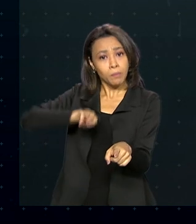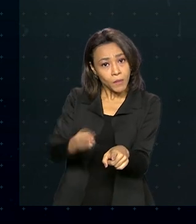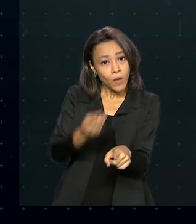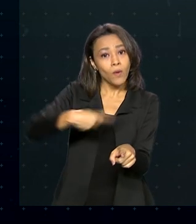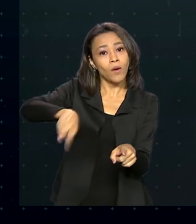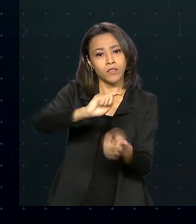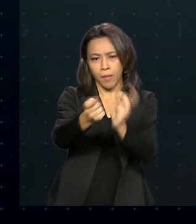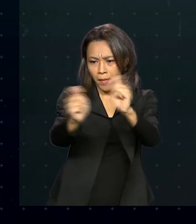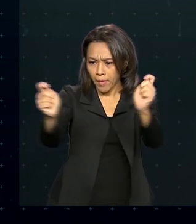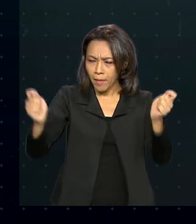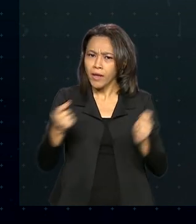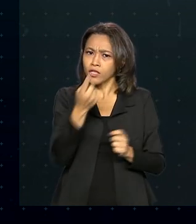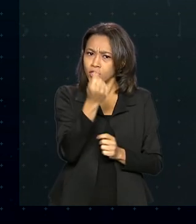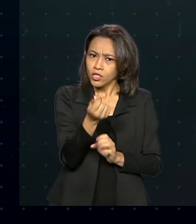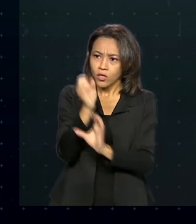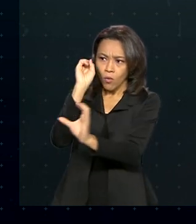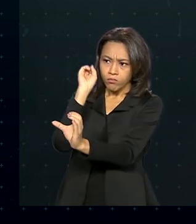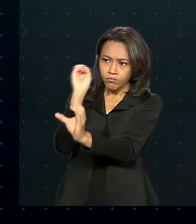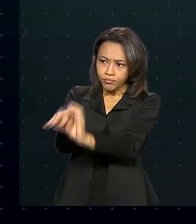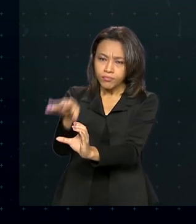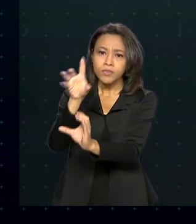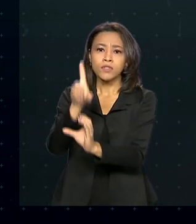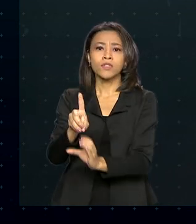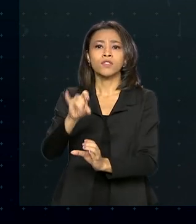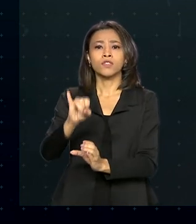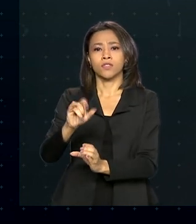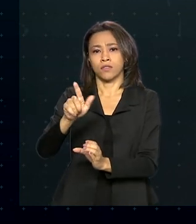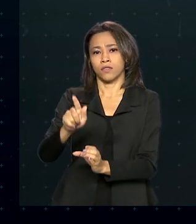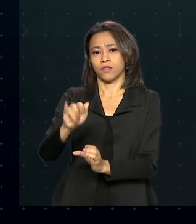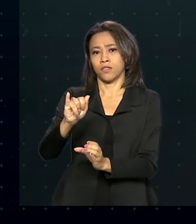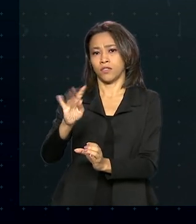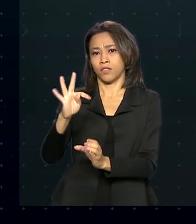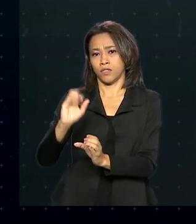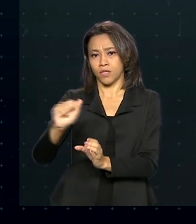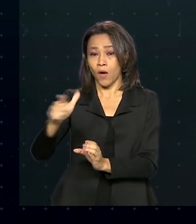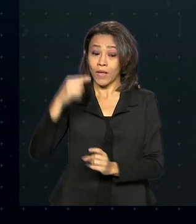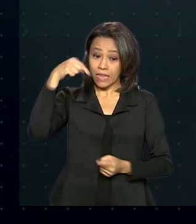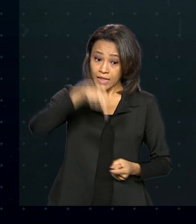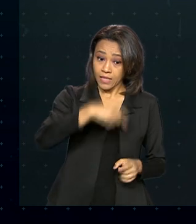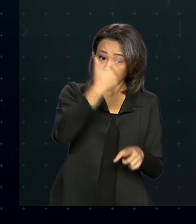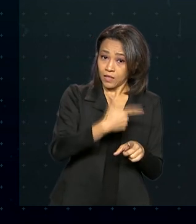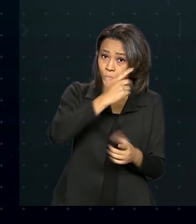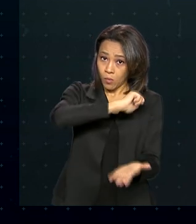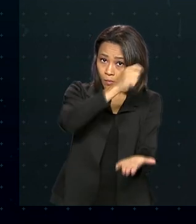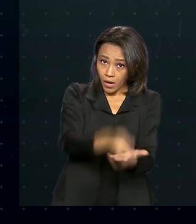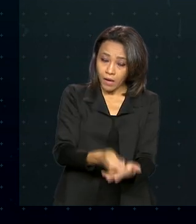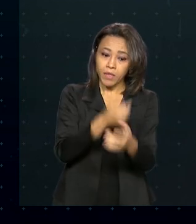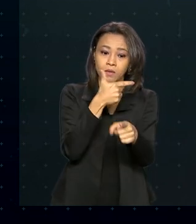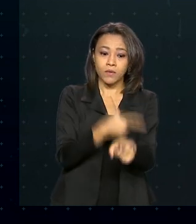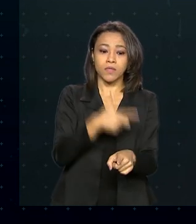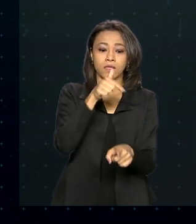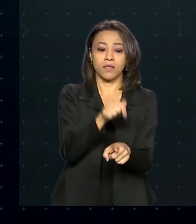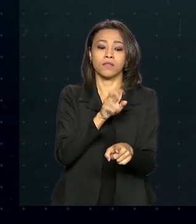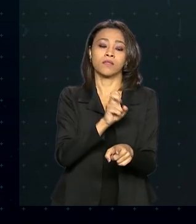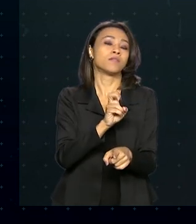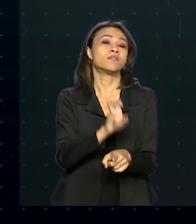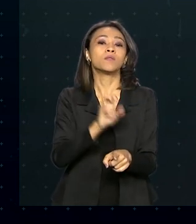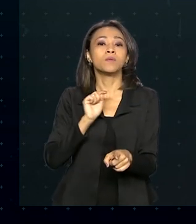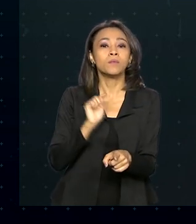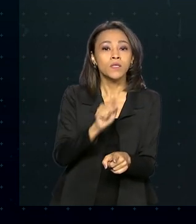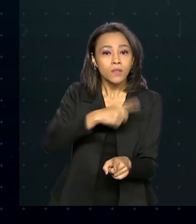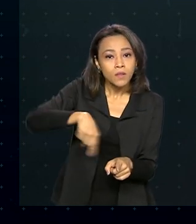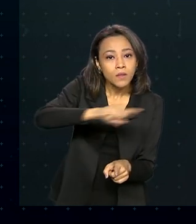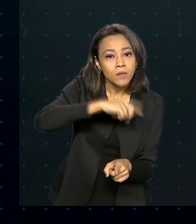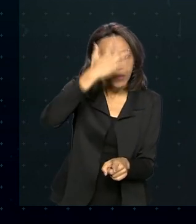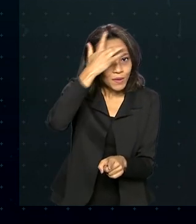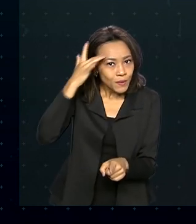ser feitos nas contas digitais da Caixa. Neste segundo ciclo, estão incluídas 275 mil pessoas que foram